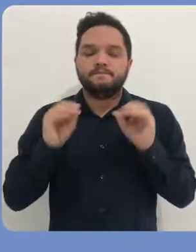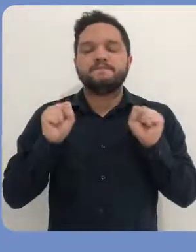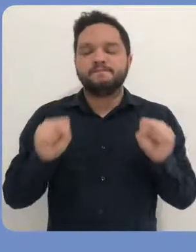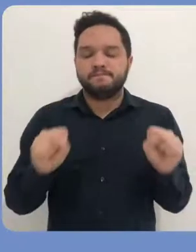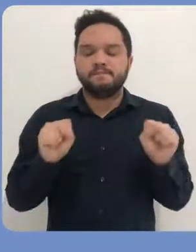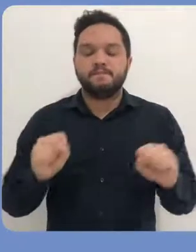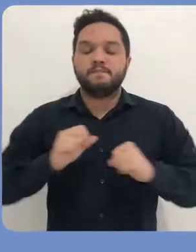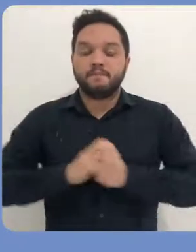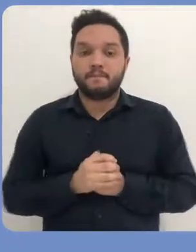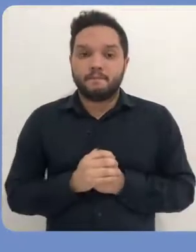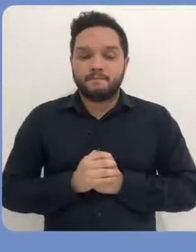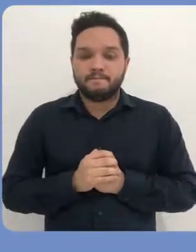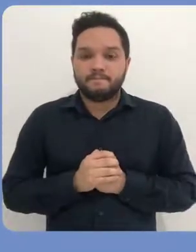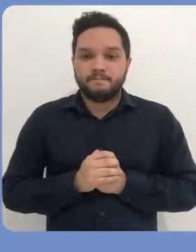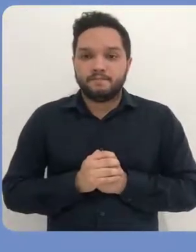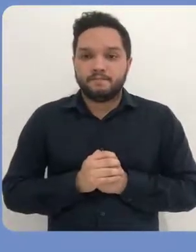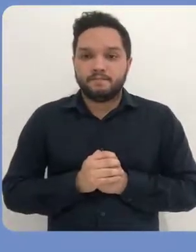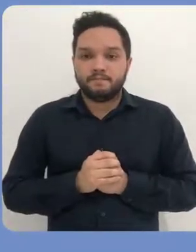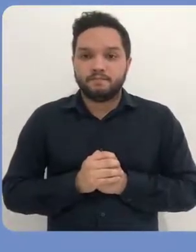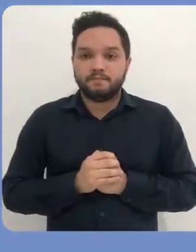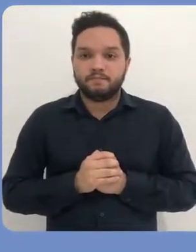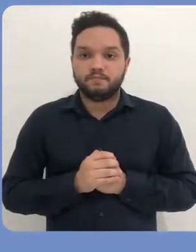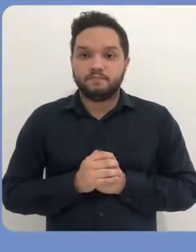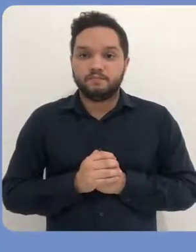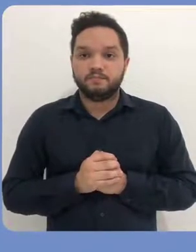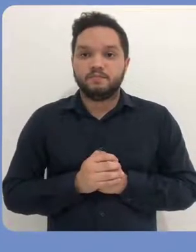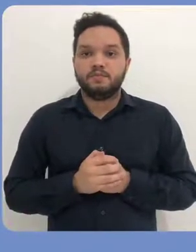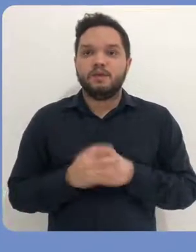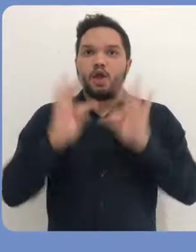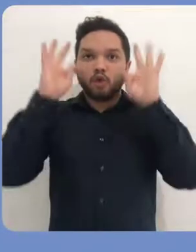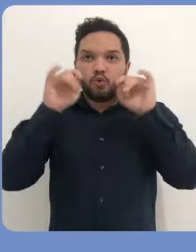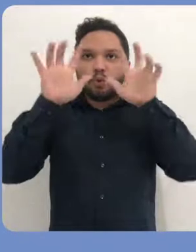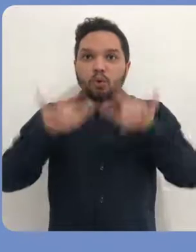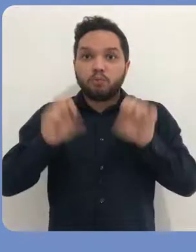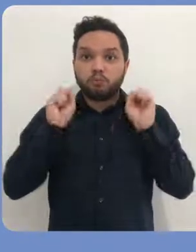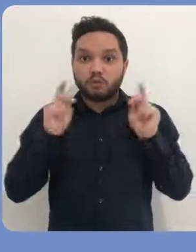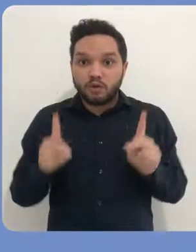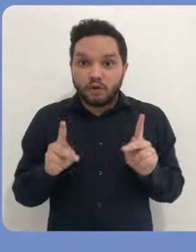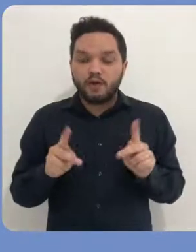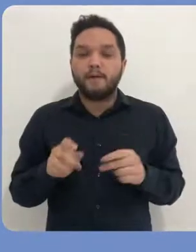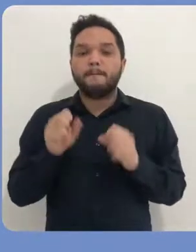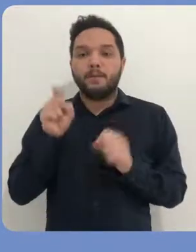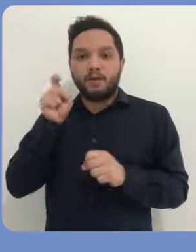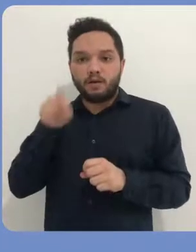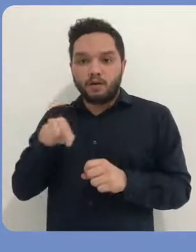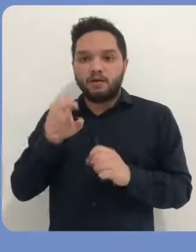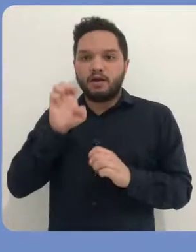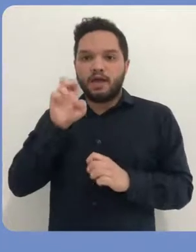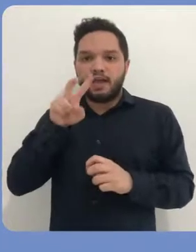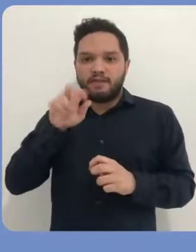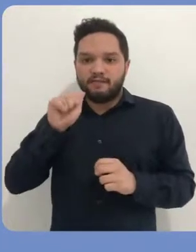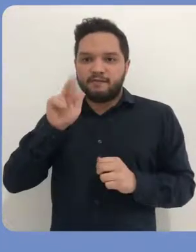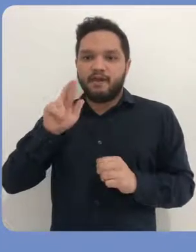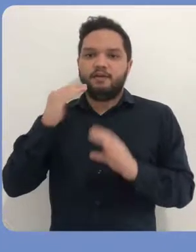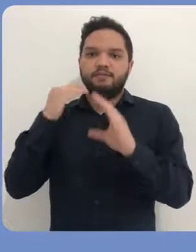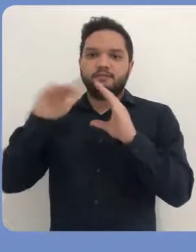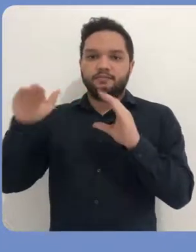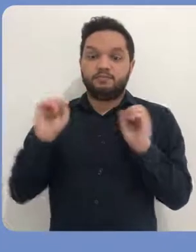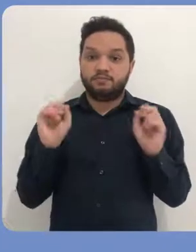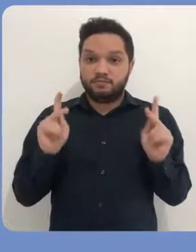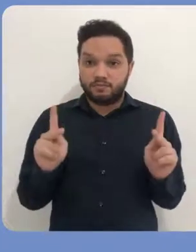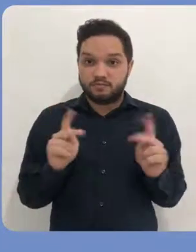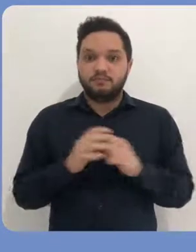está solicitando. Finalizado o preenchimento do formulário, você deve clicar em Enviar.